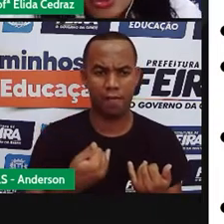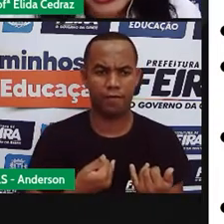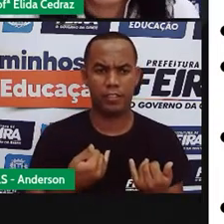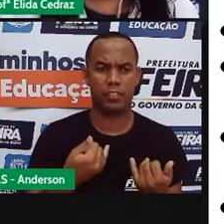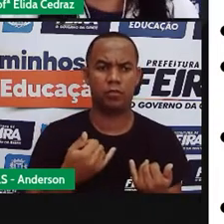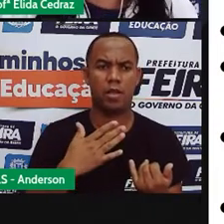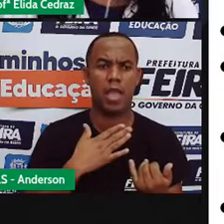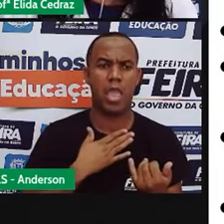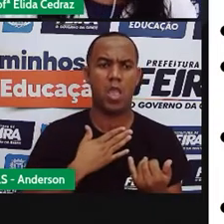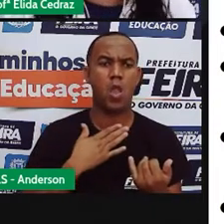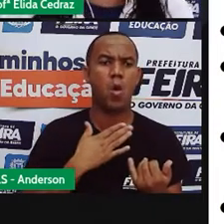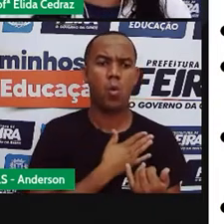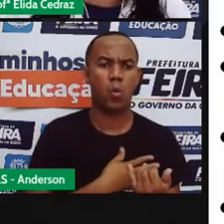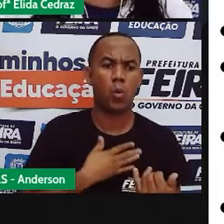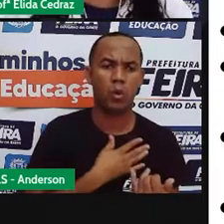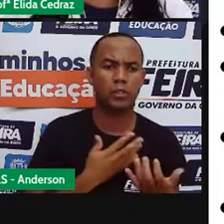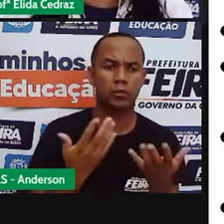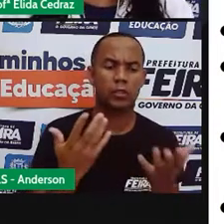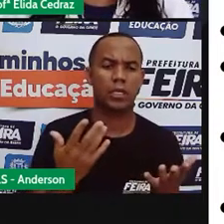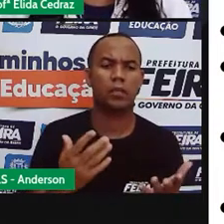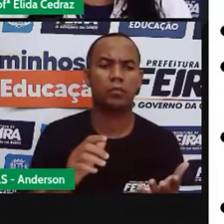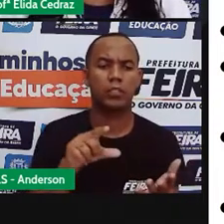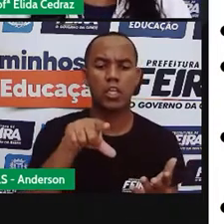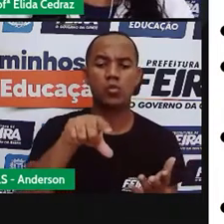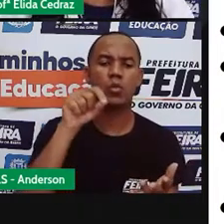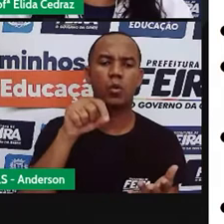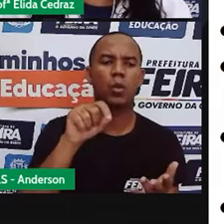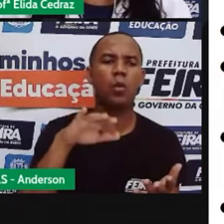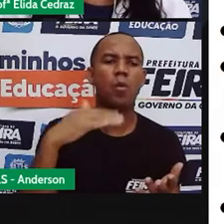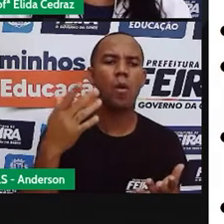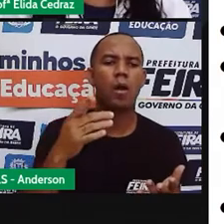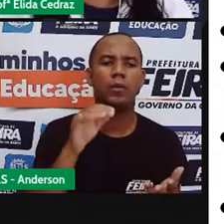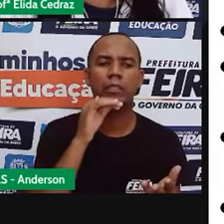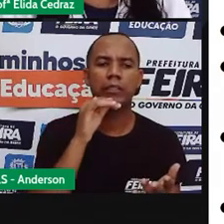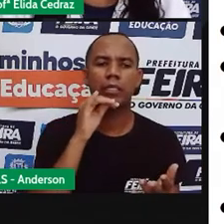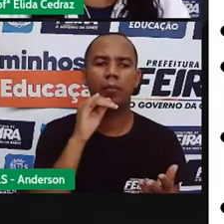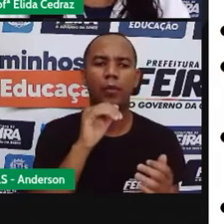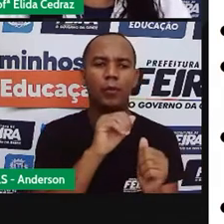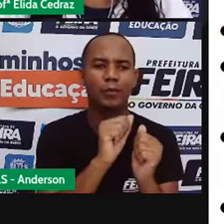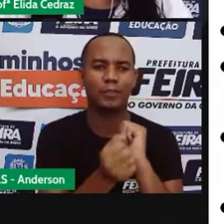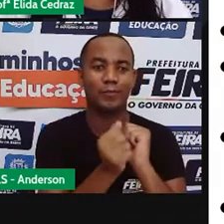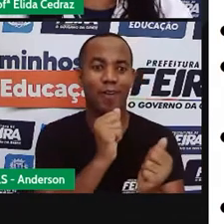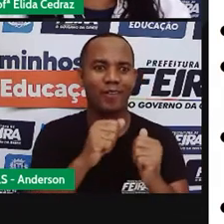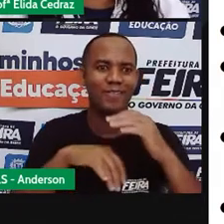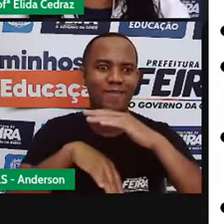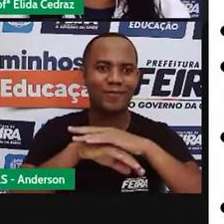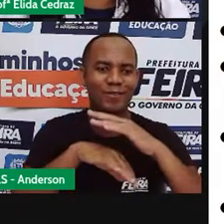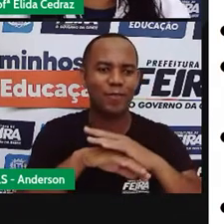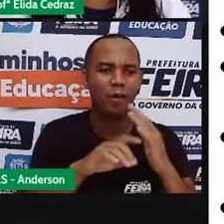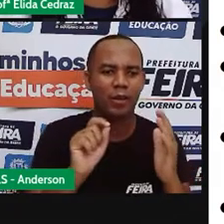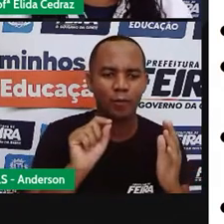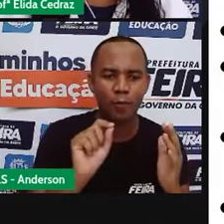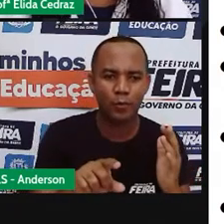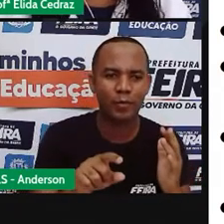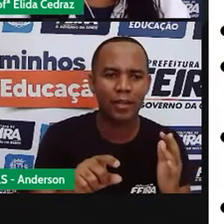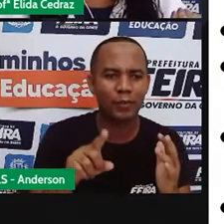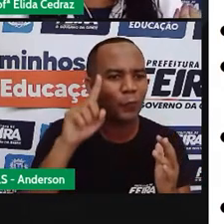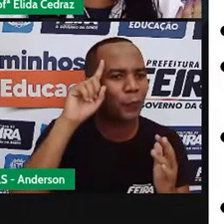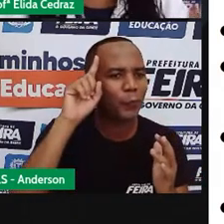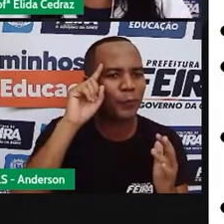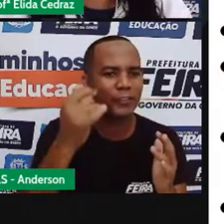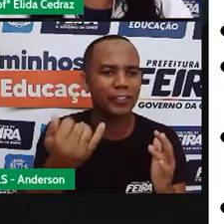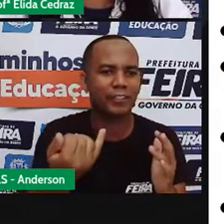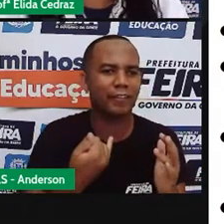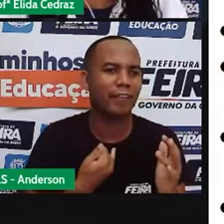eu goste de acessar. Por exemplo, quem gosta muito de esporte vai receber mais notícias de esporte. Quem gosta